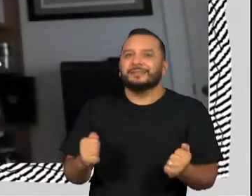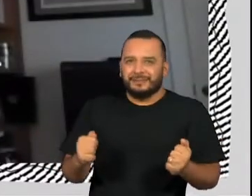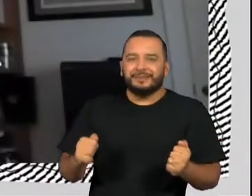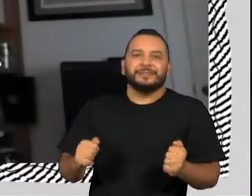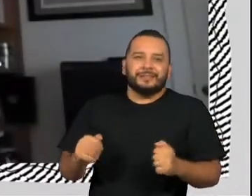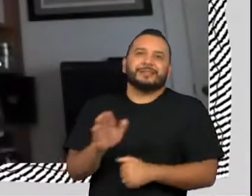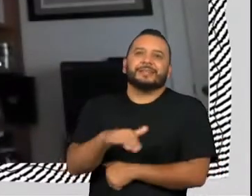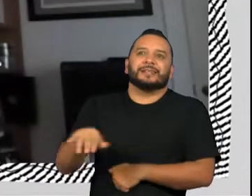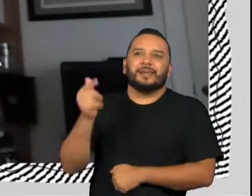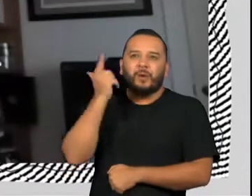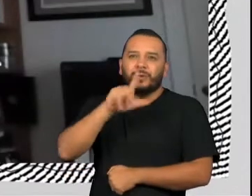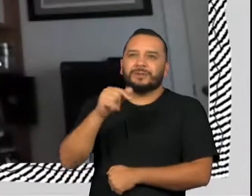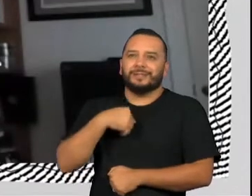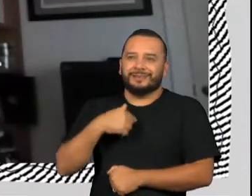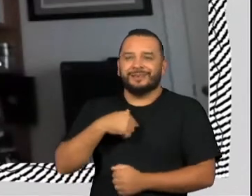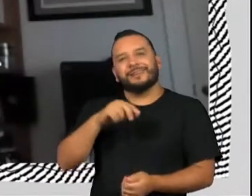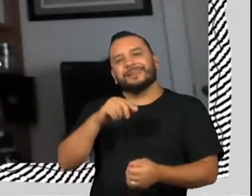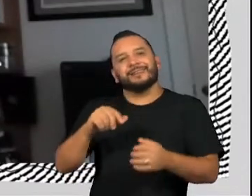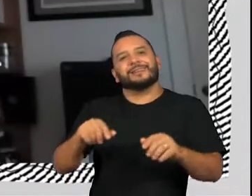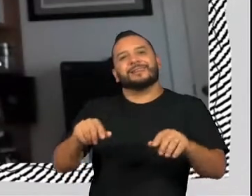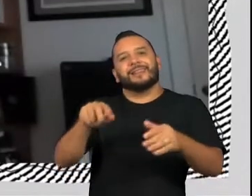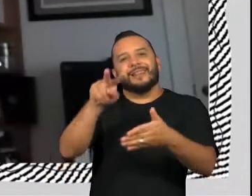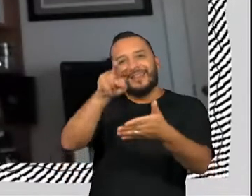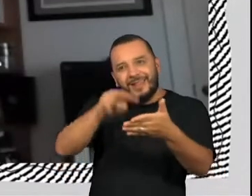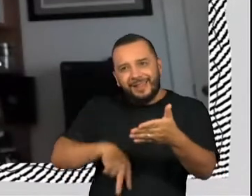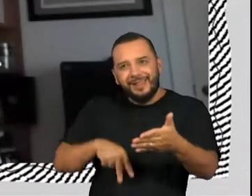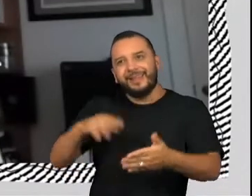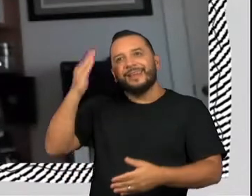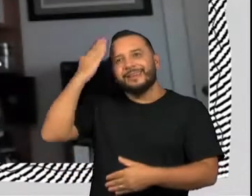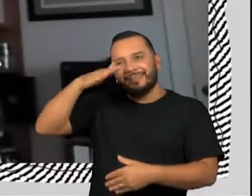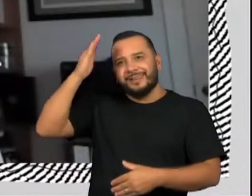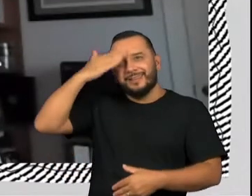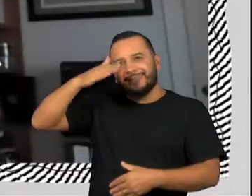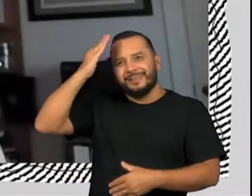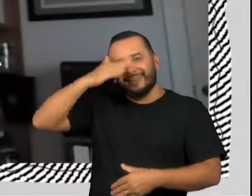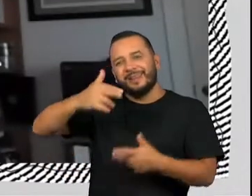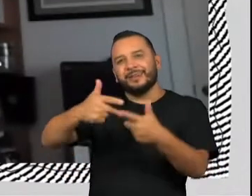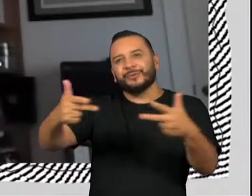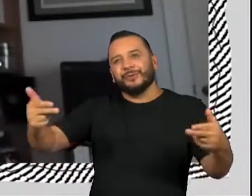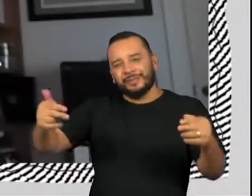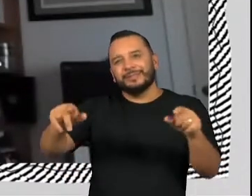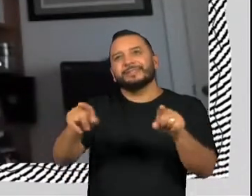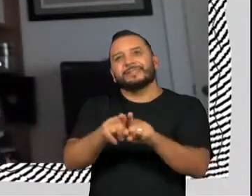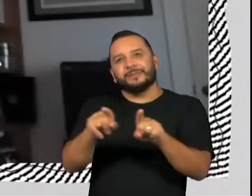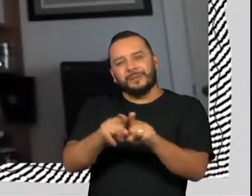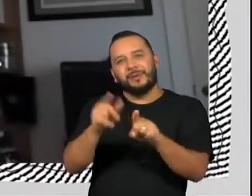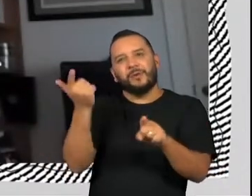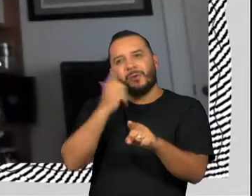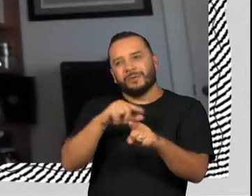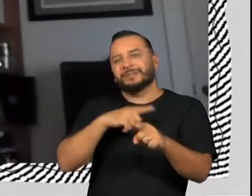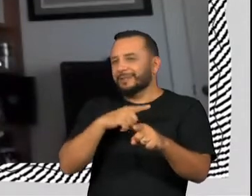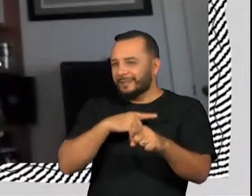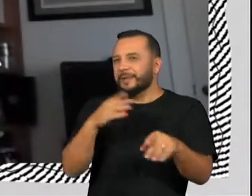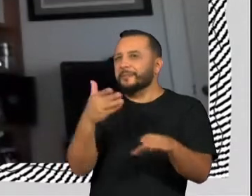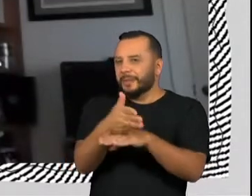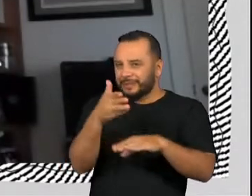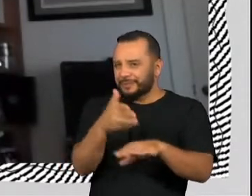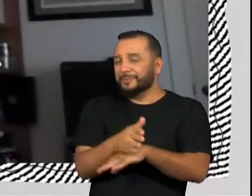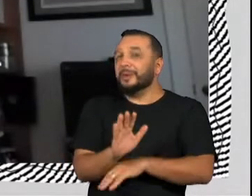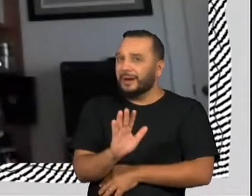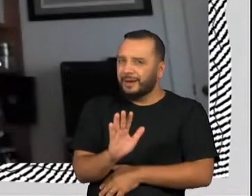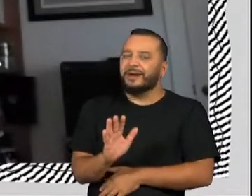começar a conseguir ler os livros, conseguir entender as coisas e conseguir participar, apesar de ter